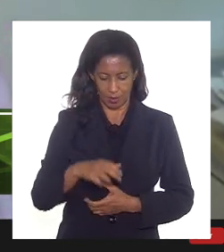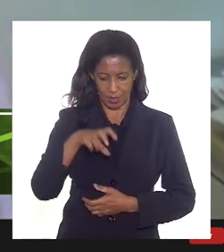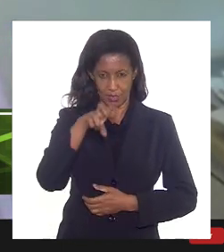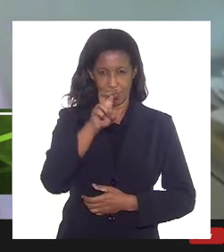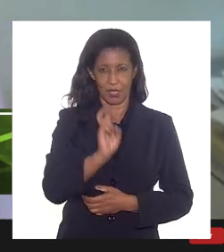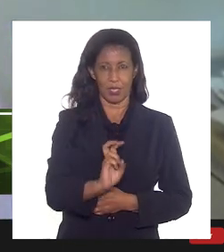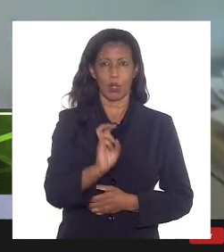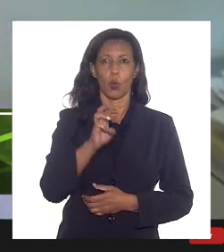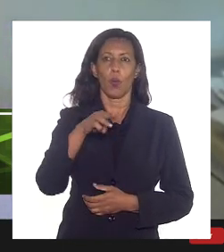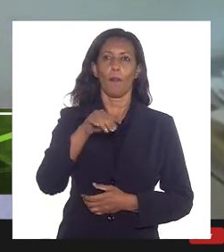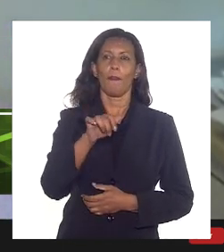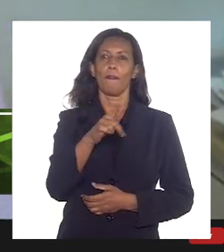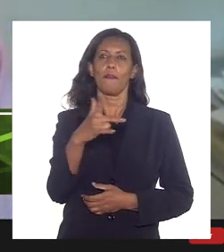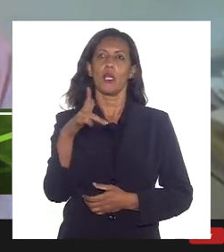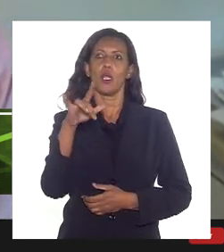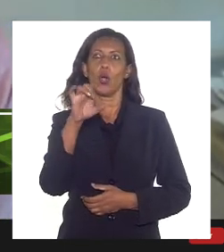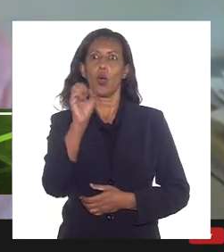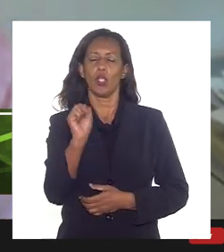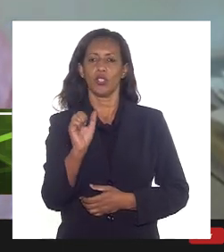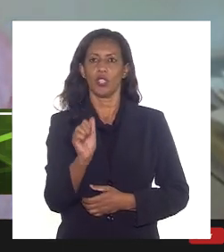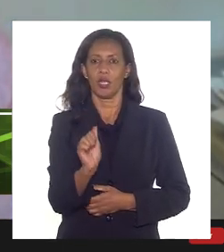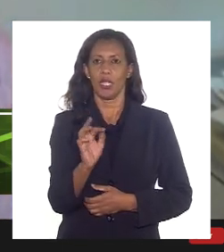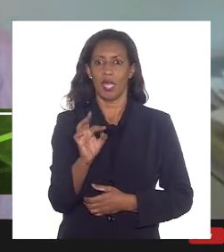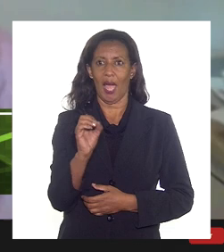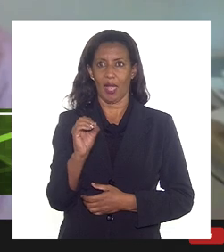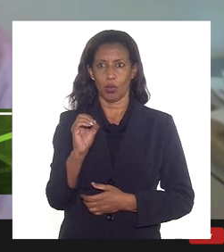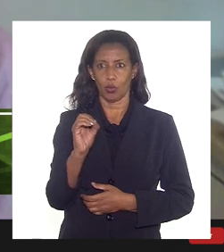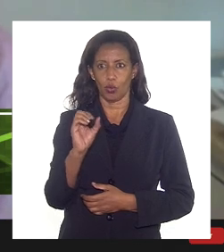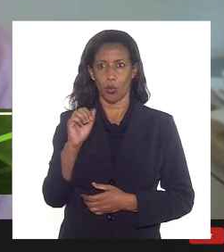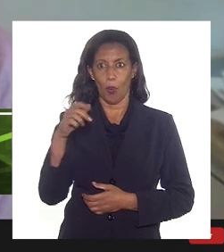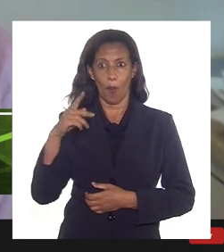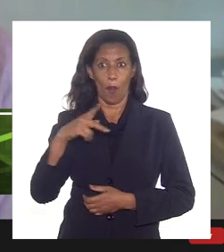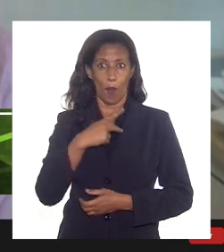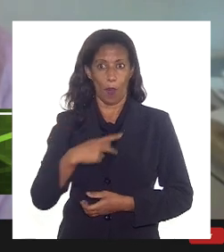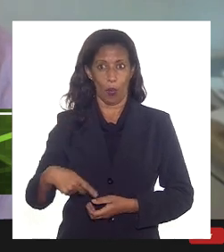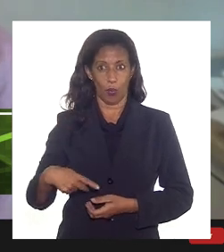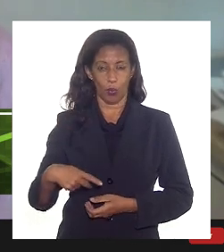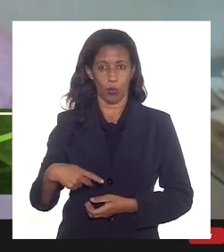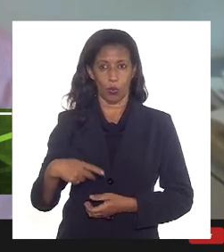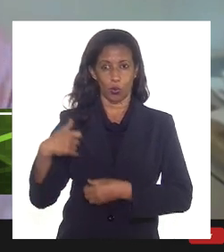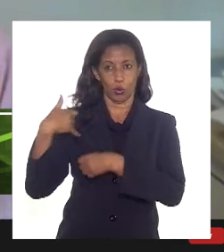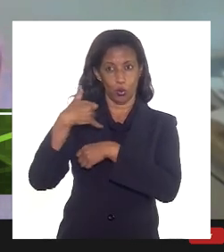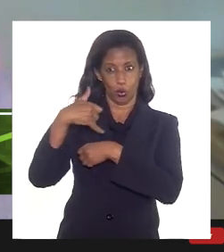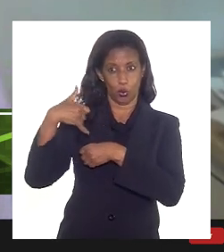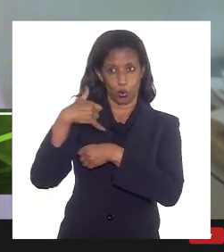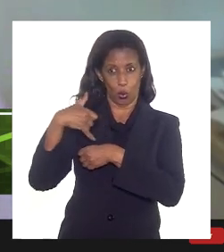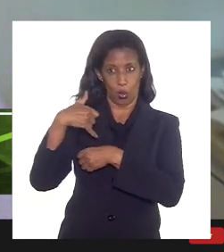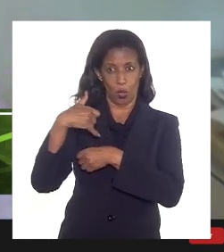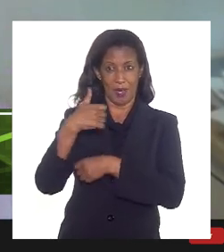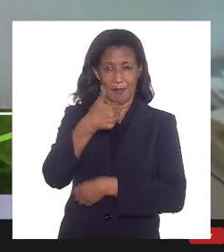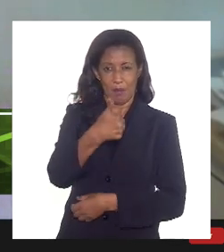milhões de metros cúbicos de óleo equivalente por mês. de 1998.